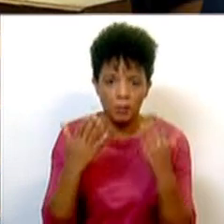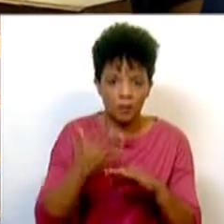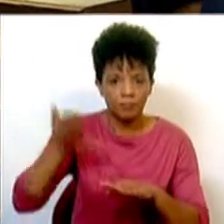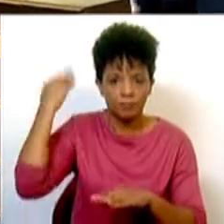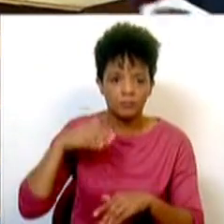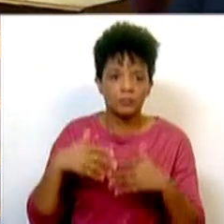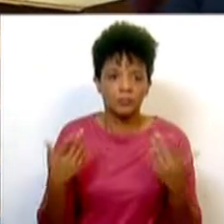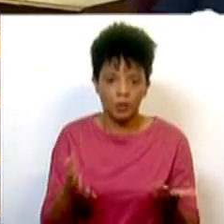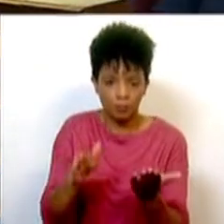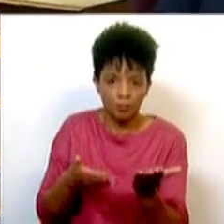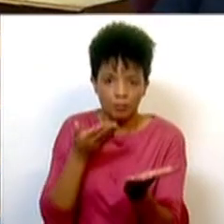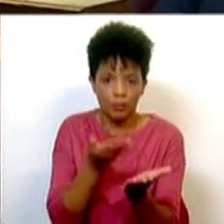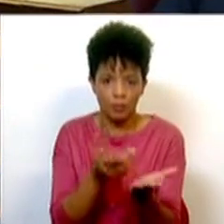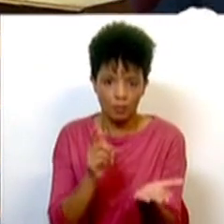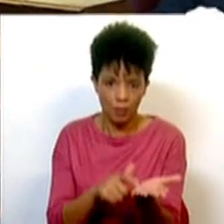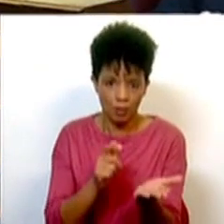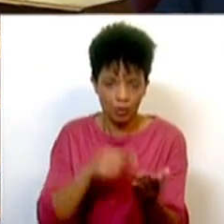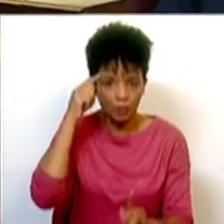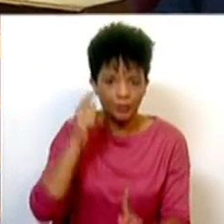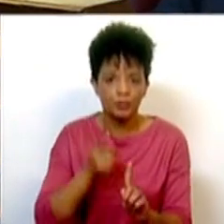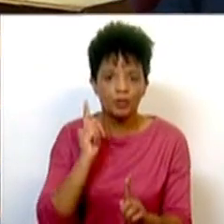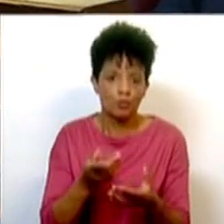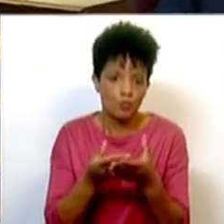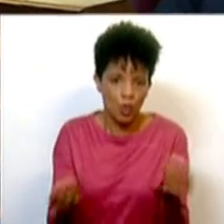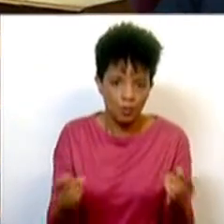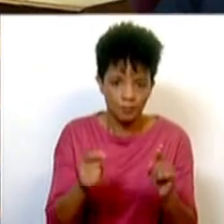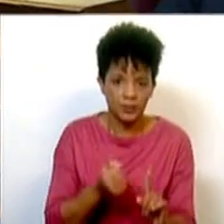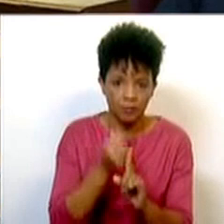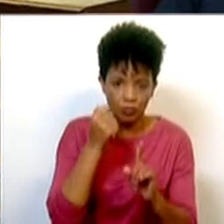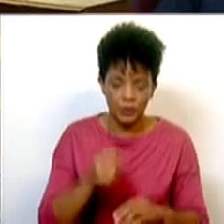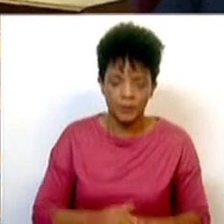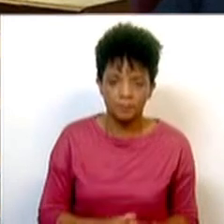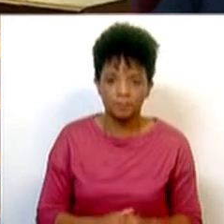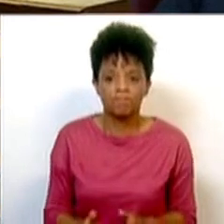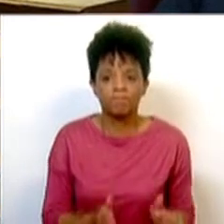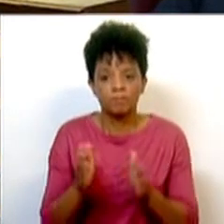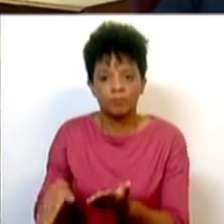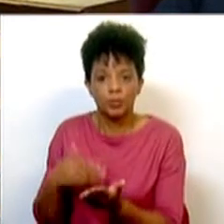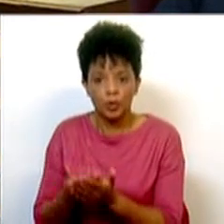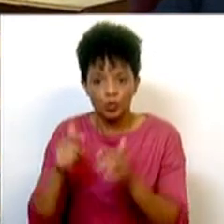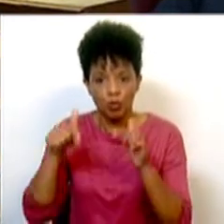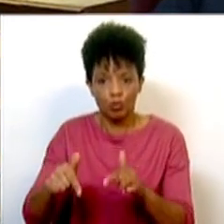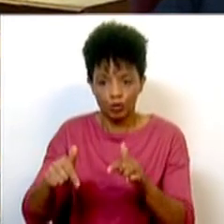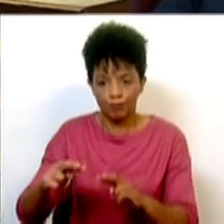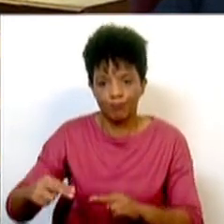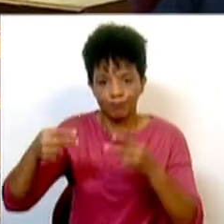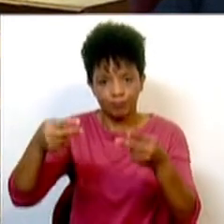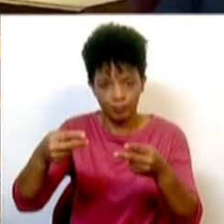passado. Por isso, esta proposta visa responder a estes desafios. Em relação às propostas hoje abocadas,